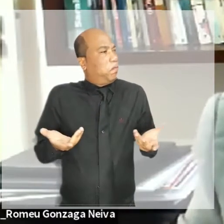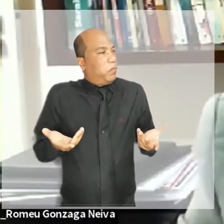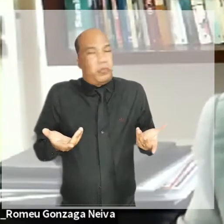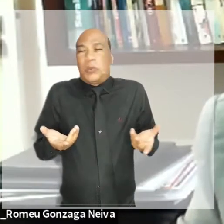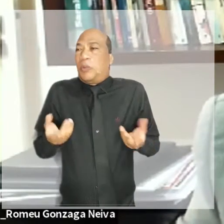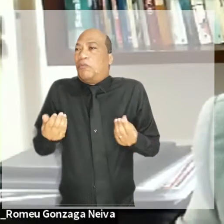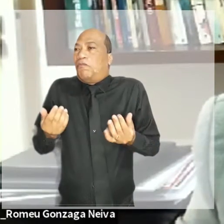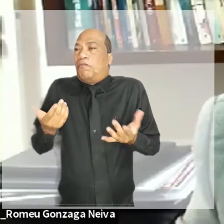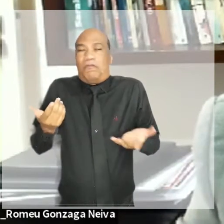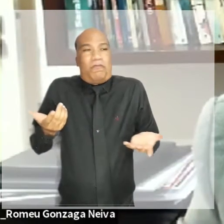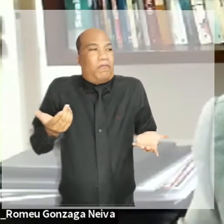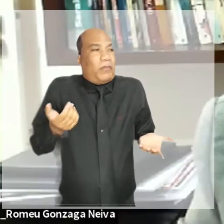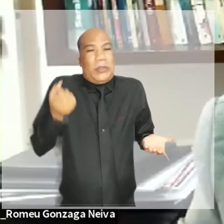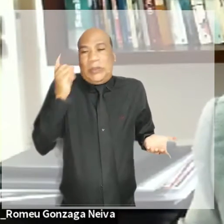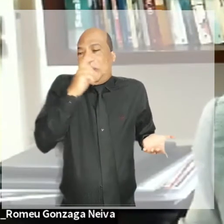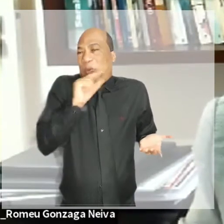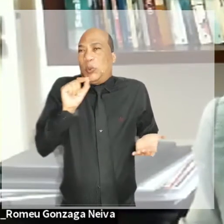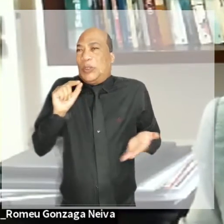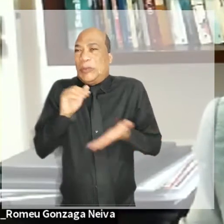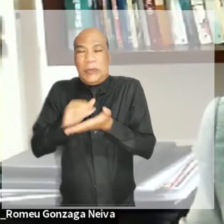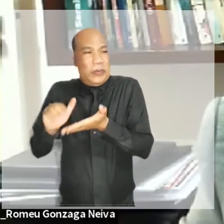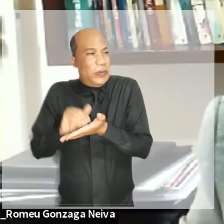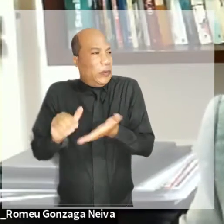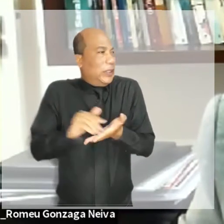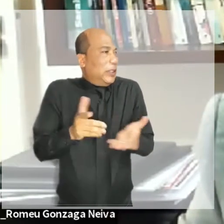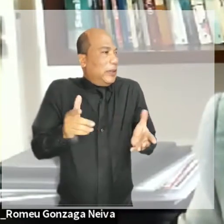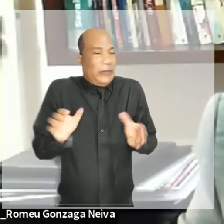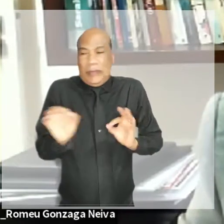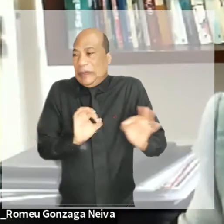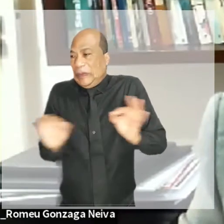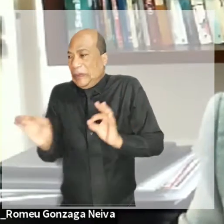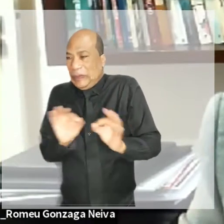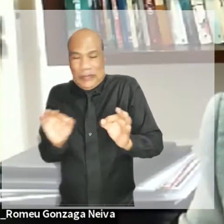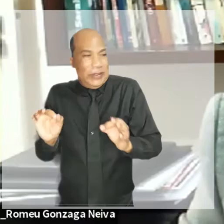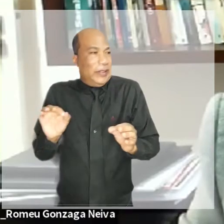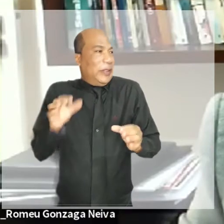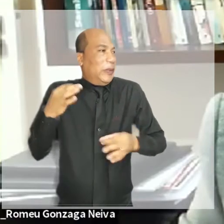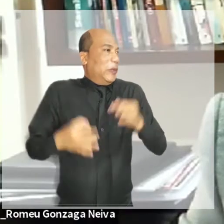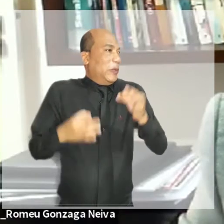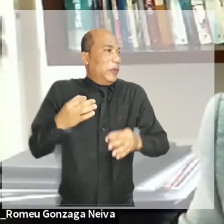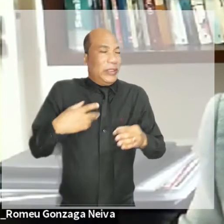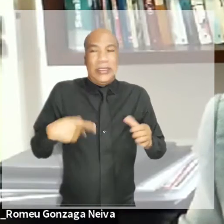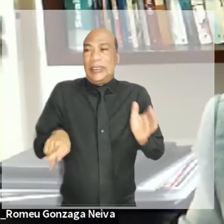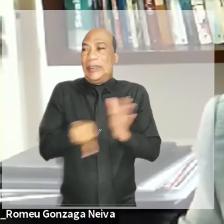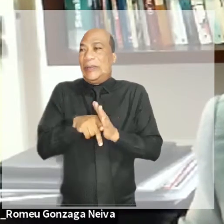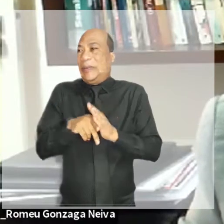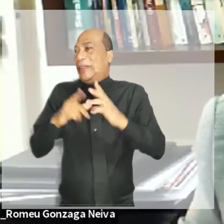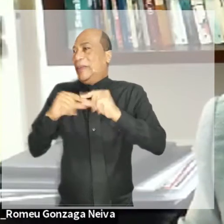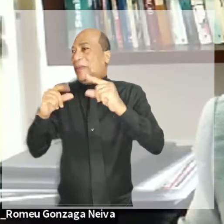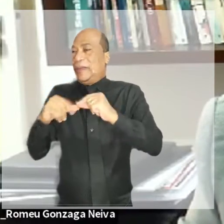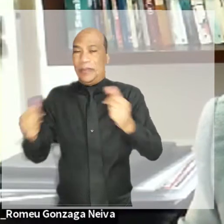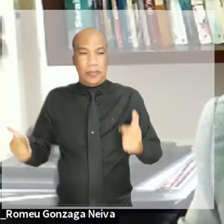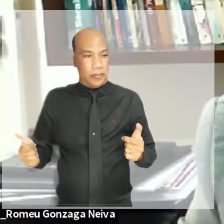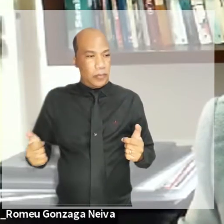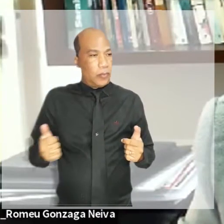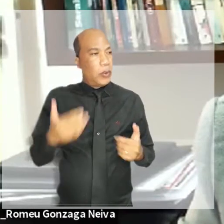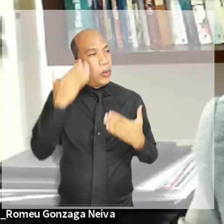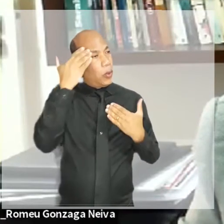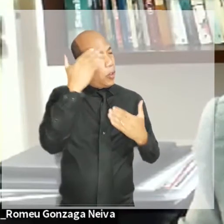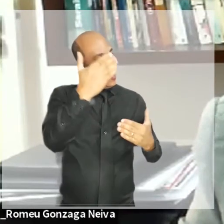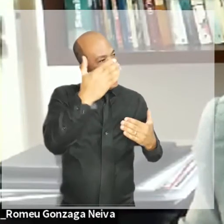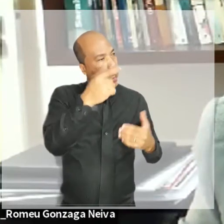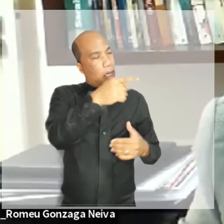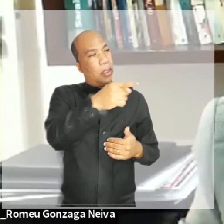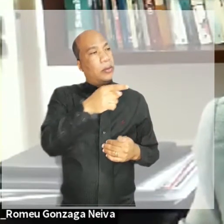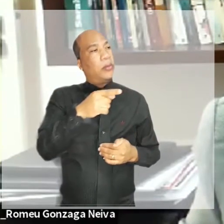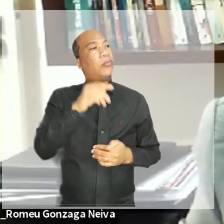administrar a Justiça do Distrito Federal. Desembargadora Ana Maria Duarte Amarante, desembargadora da